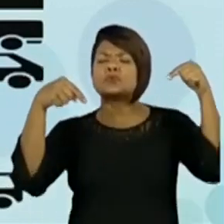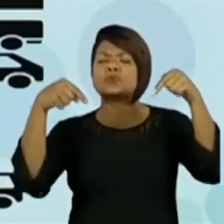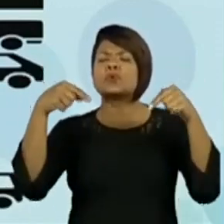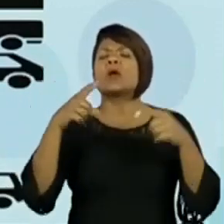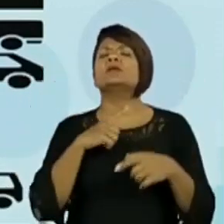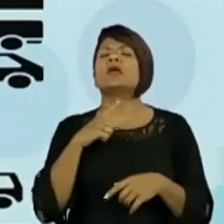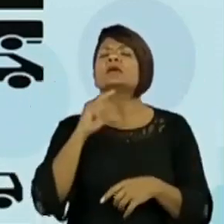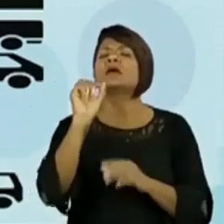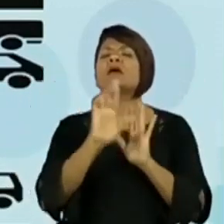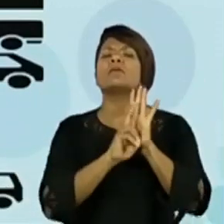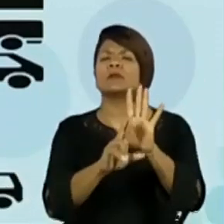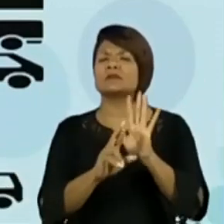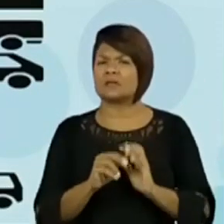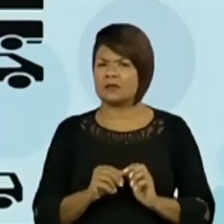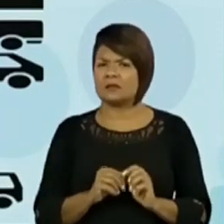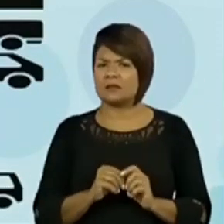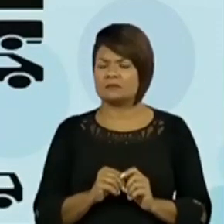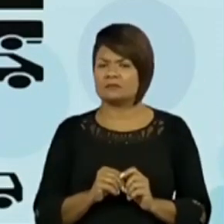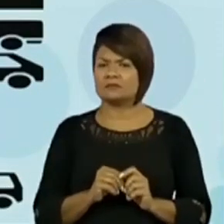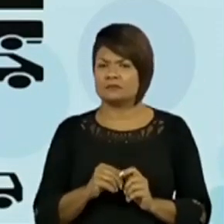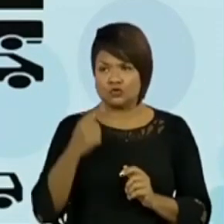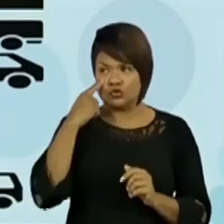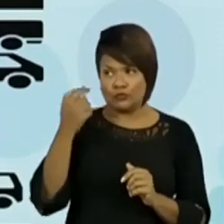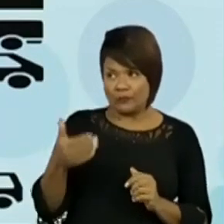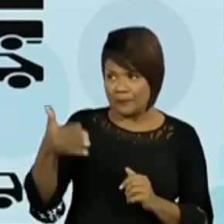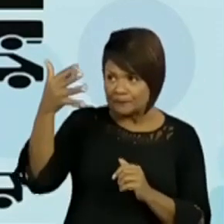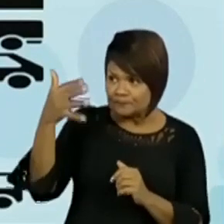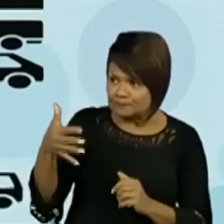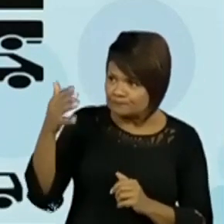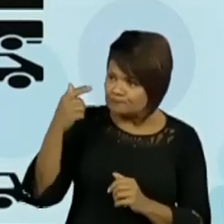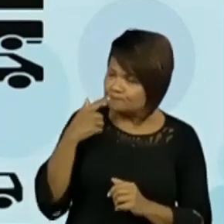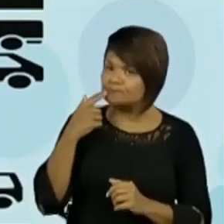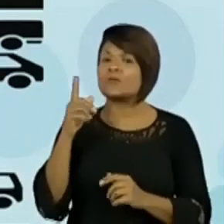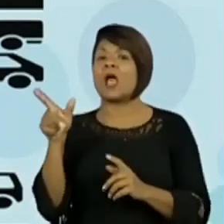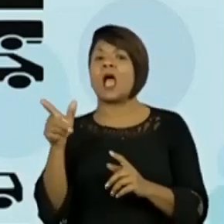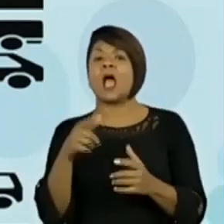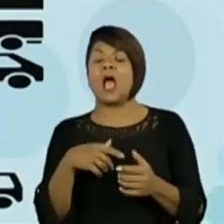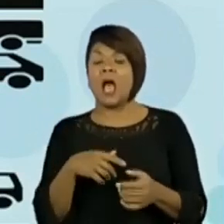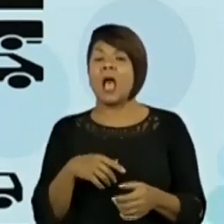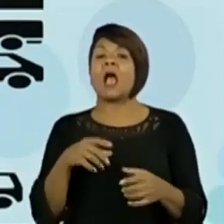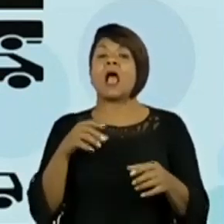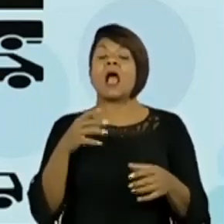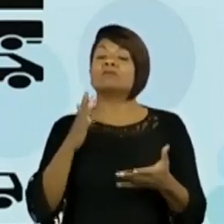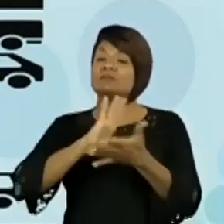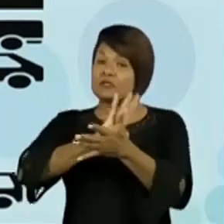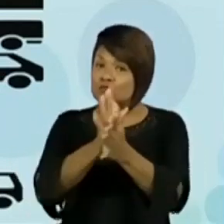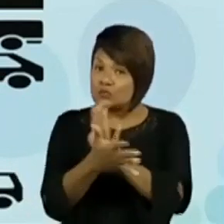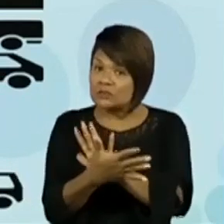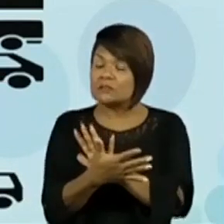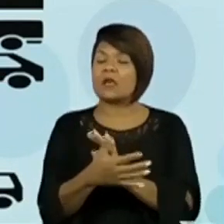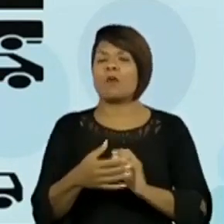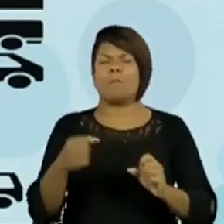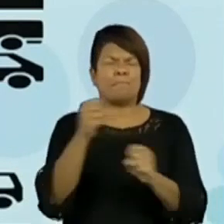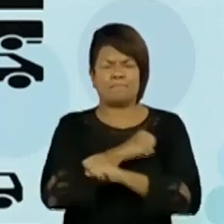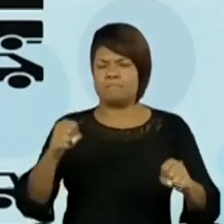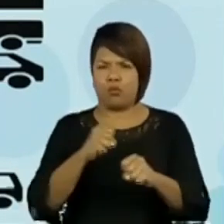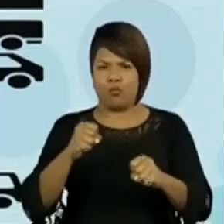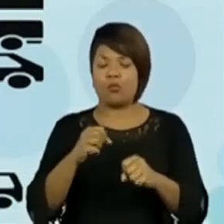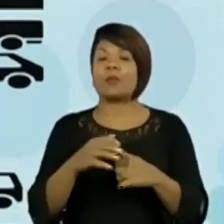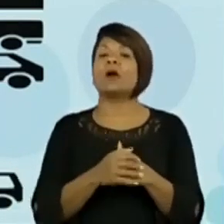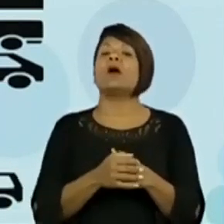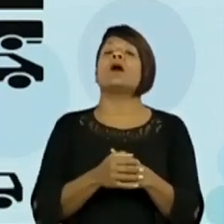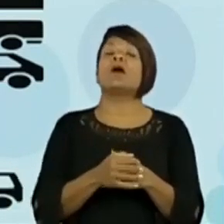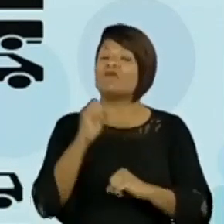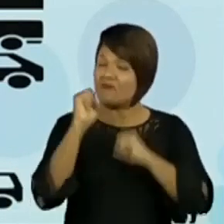acham que isso representa? Vamos lá, deixa eu olhar aqui os comentários. Muito bem, destruição, bomba, bomba,